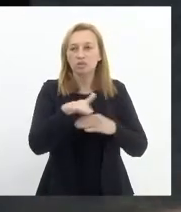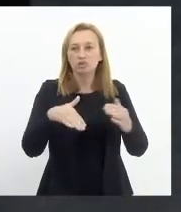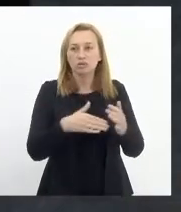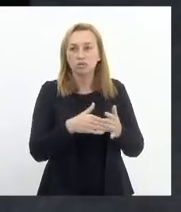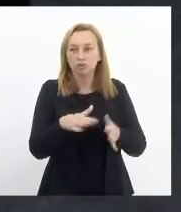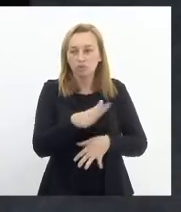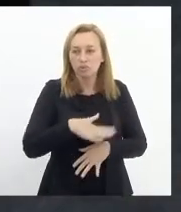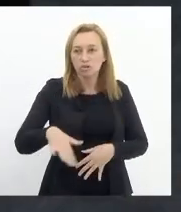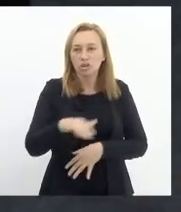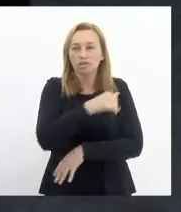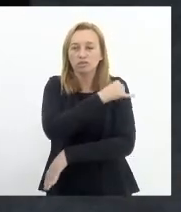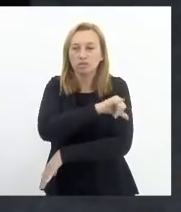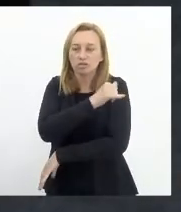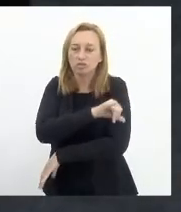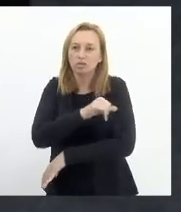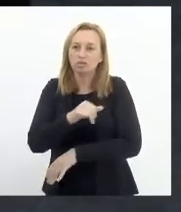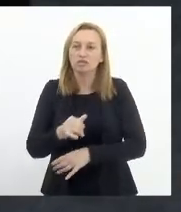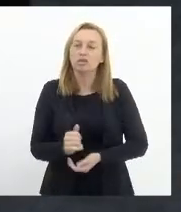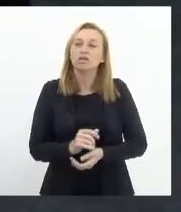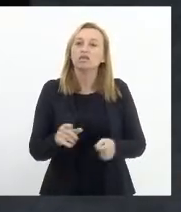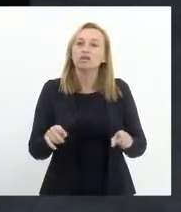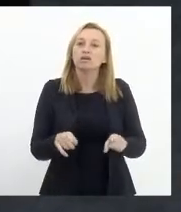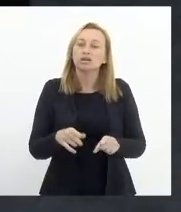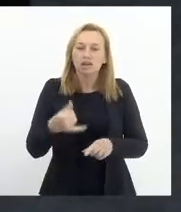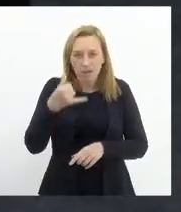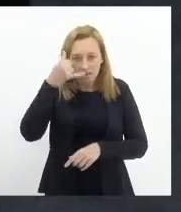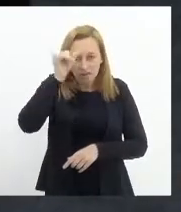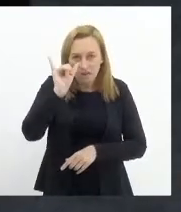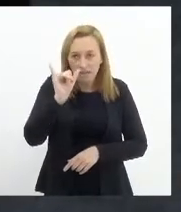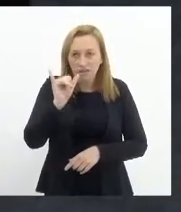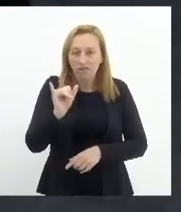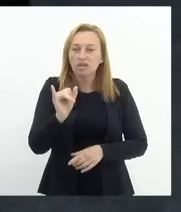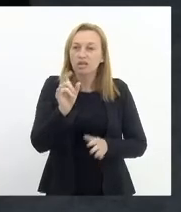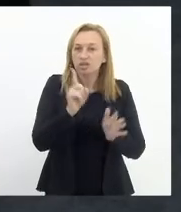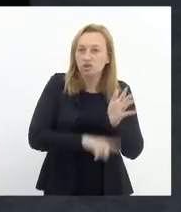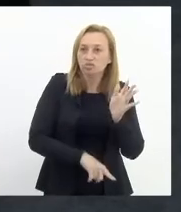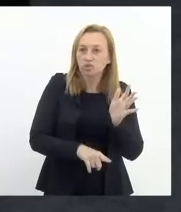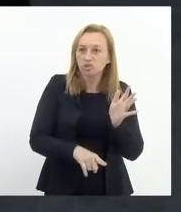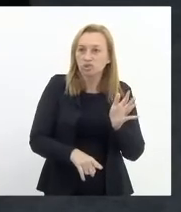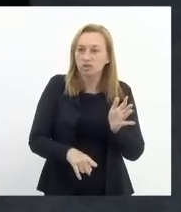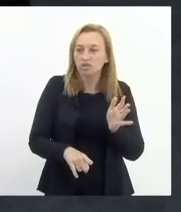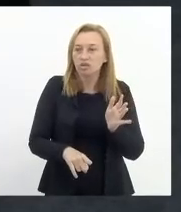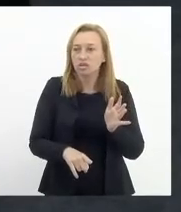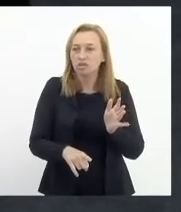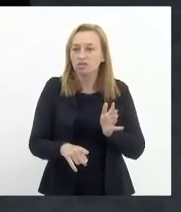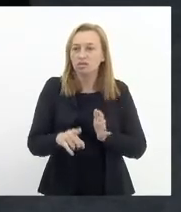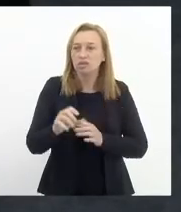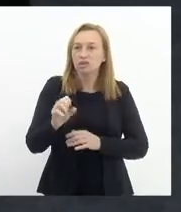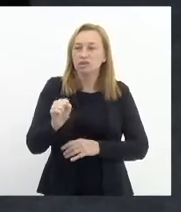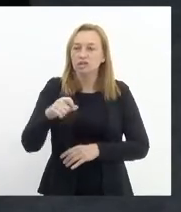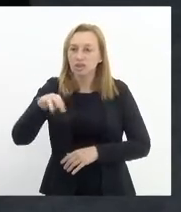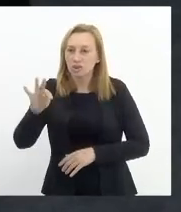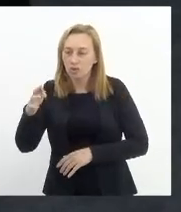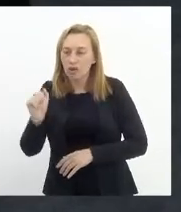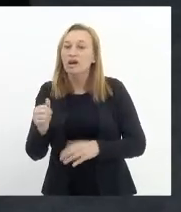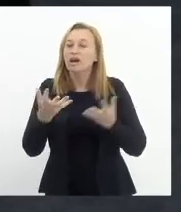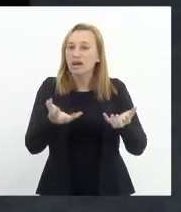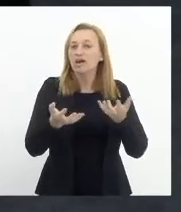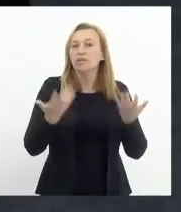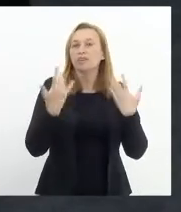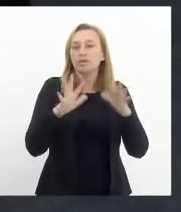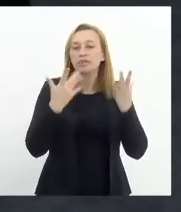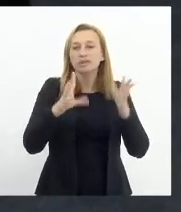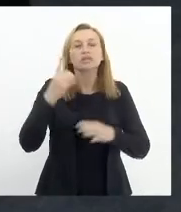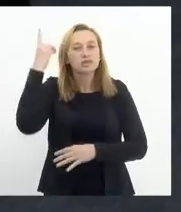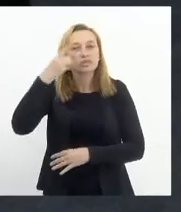Janeiro, inclusive visando aí a prevenção e redução dessas sequelas. Então, quero parabenizar a